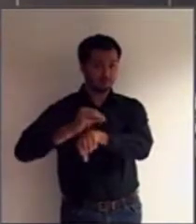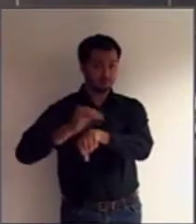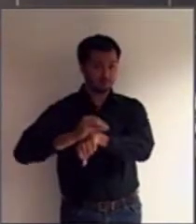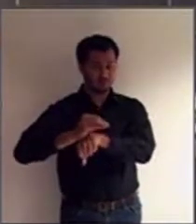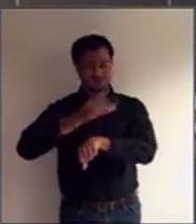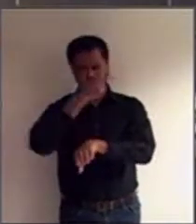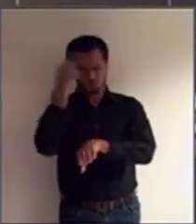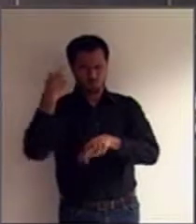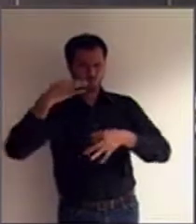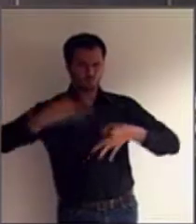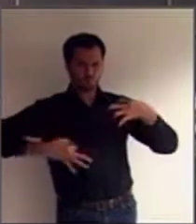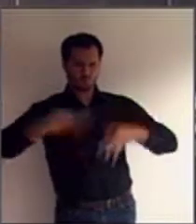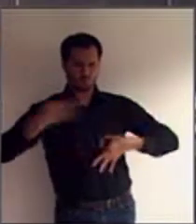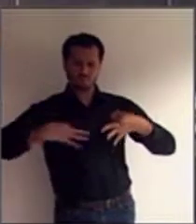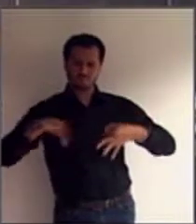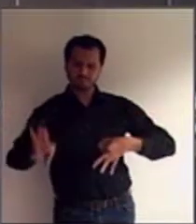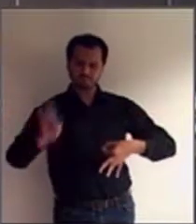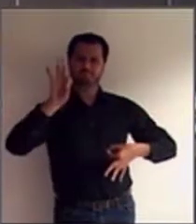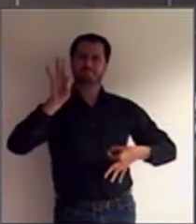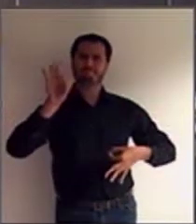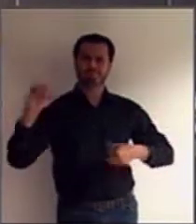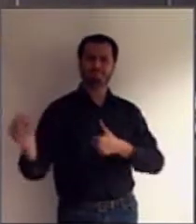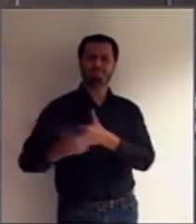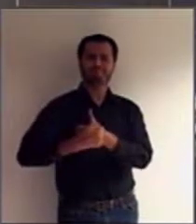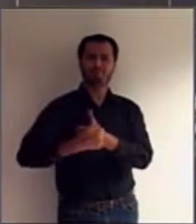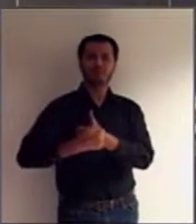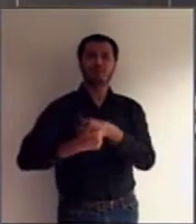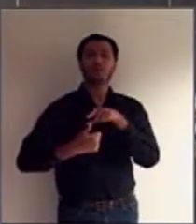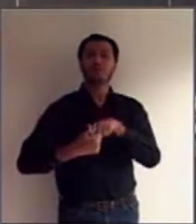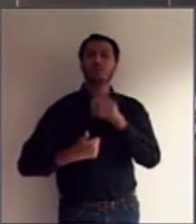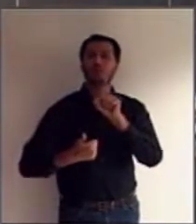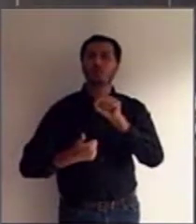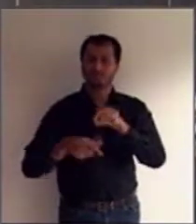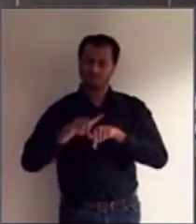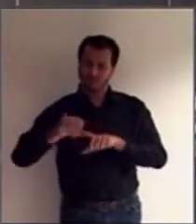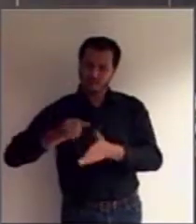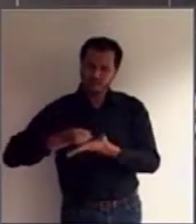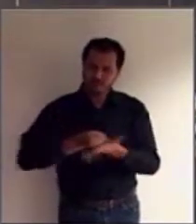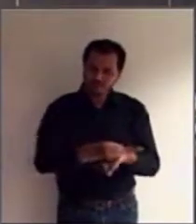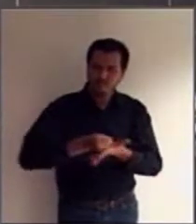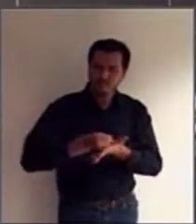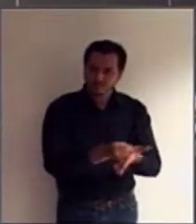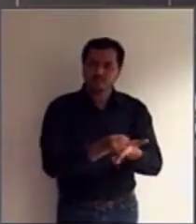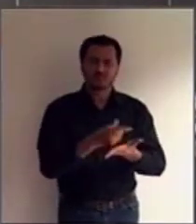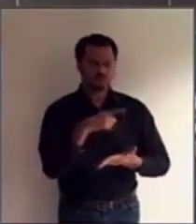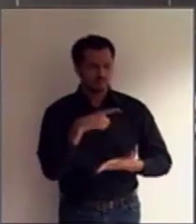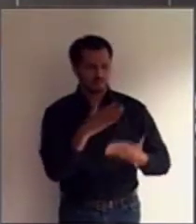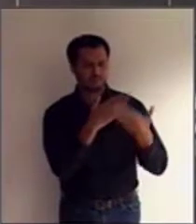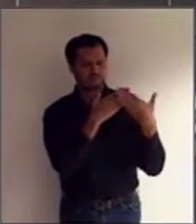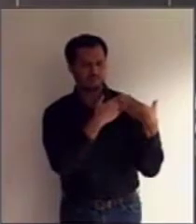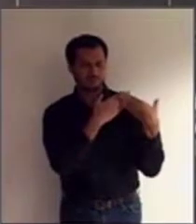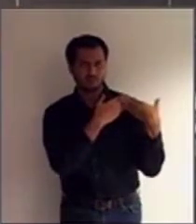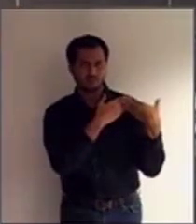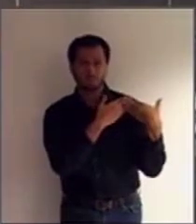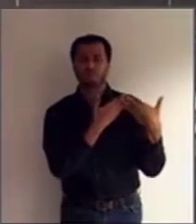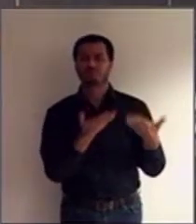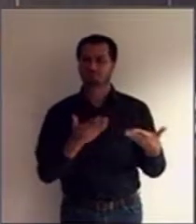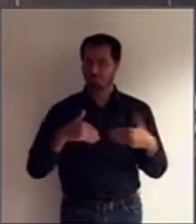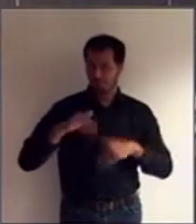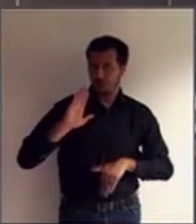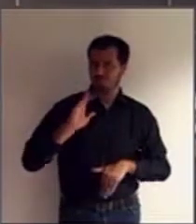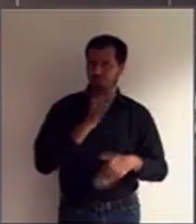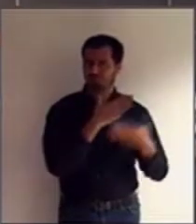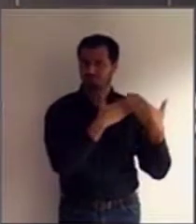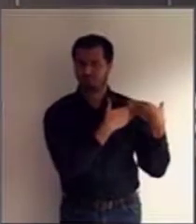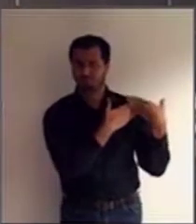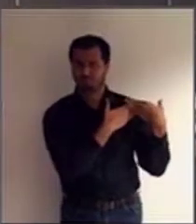juiz, normalmente é uma pessoa que vai exercer esse apoio com uma responsabilidade maior. E,